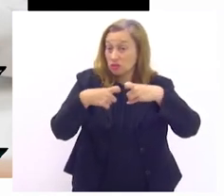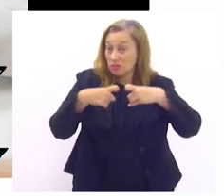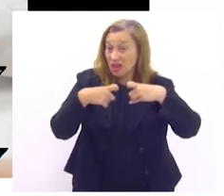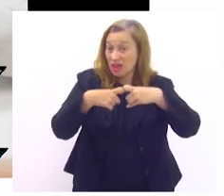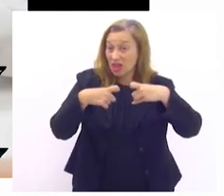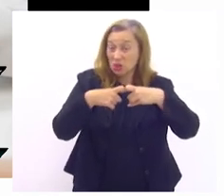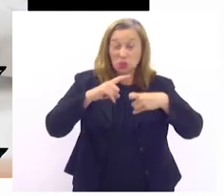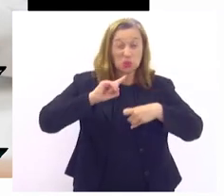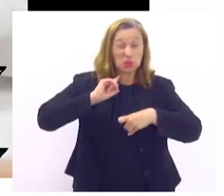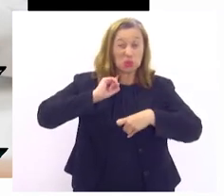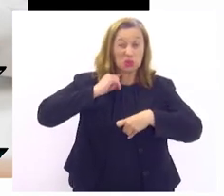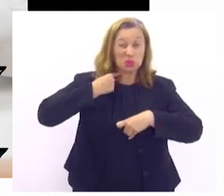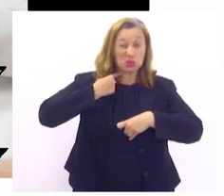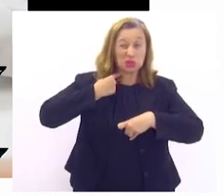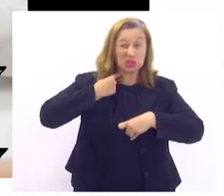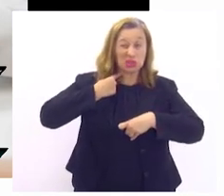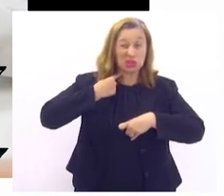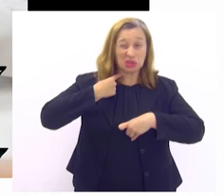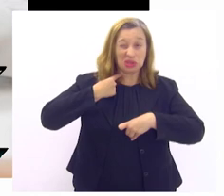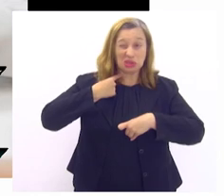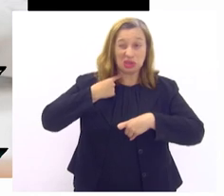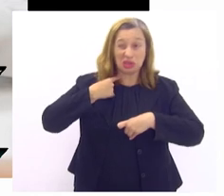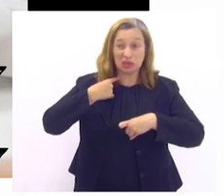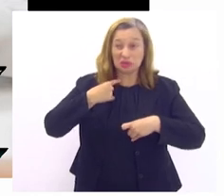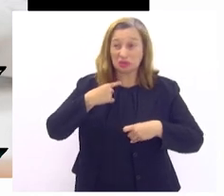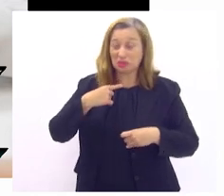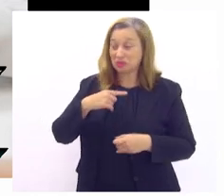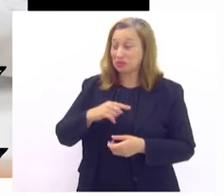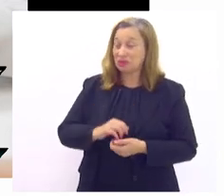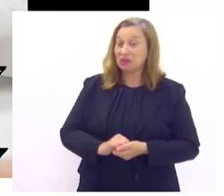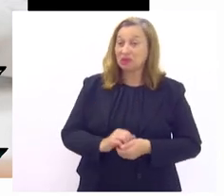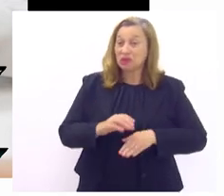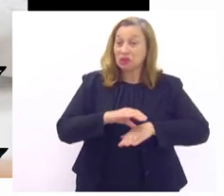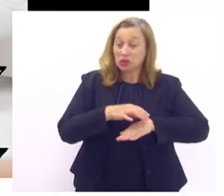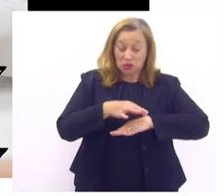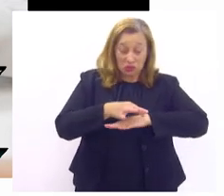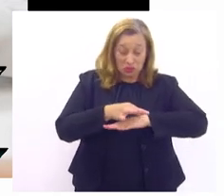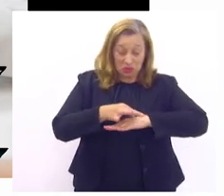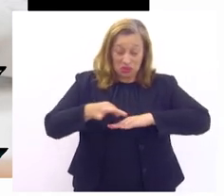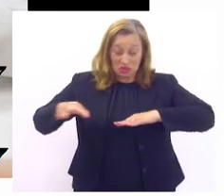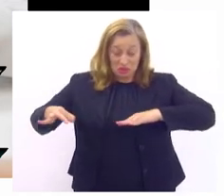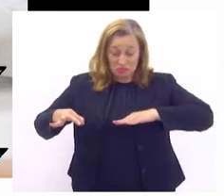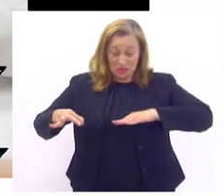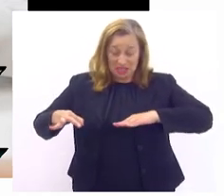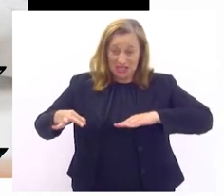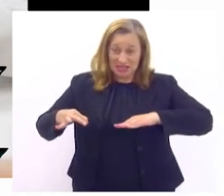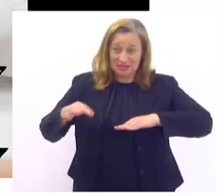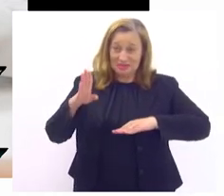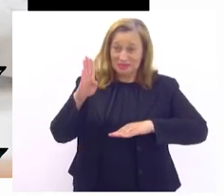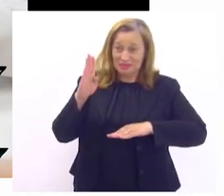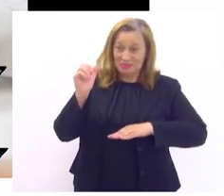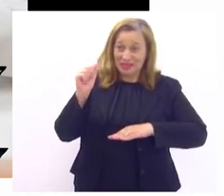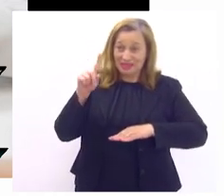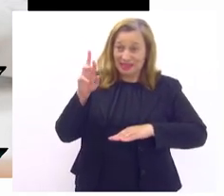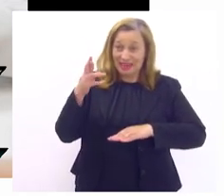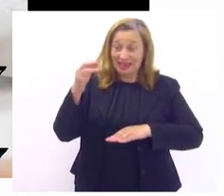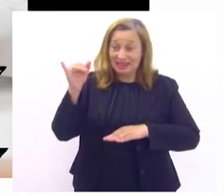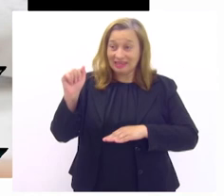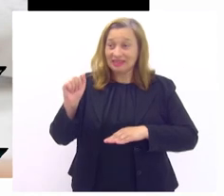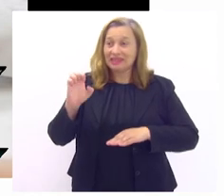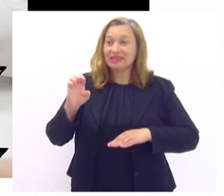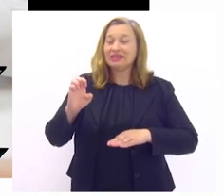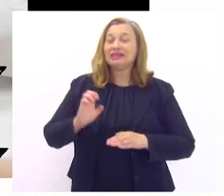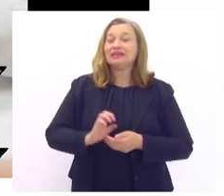suja com a secreção quando a gente retirou ela tinha um band-aid ali naquela lesão do mal perfurante